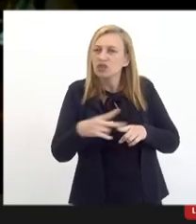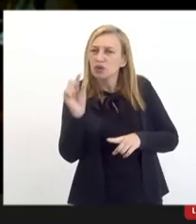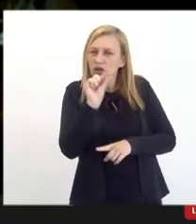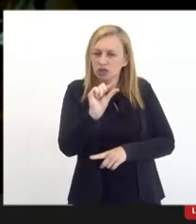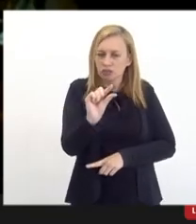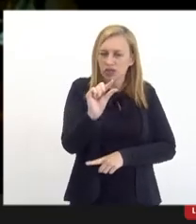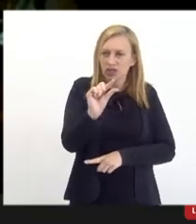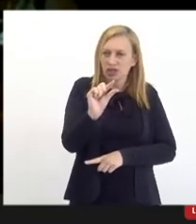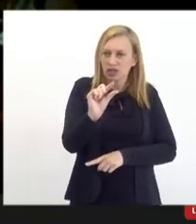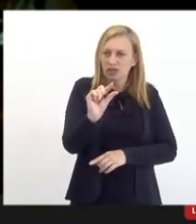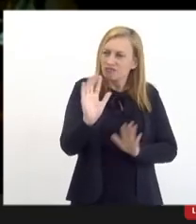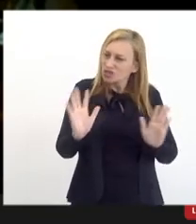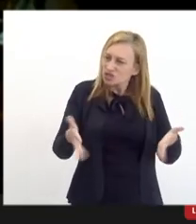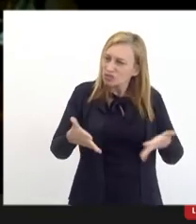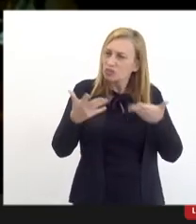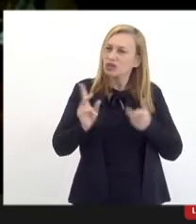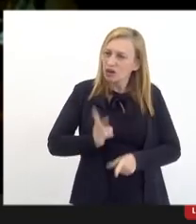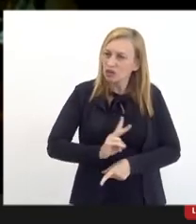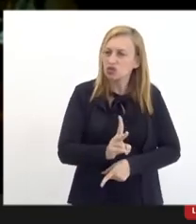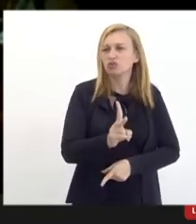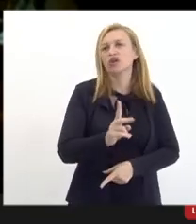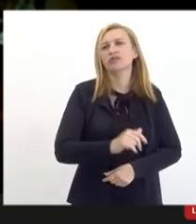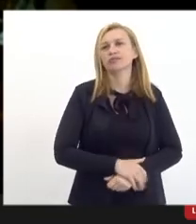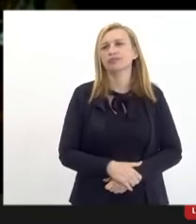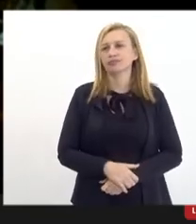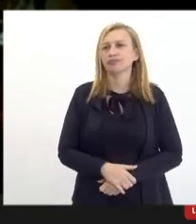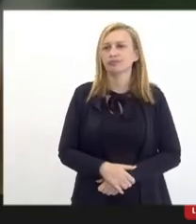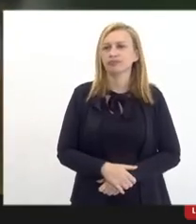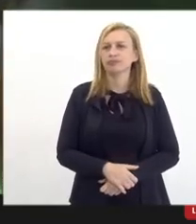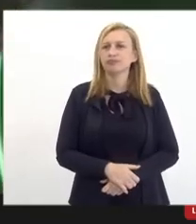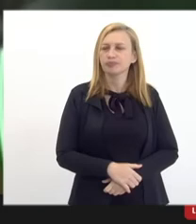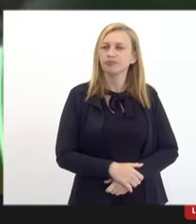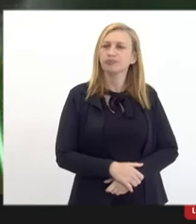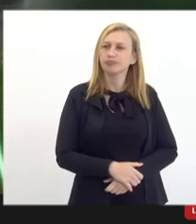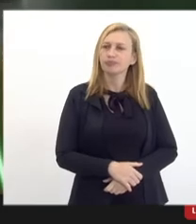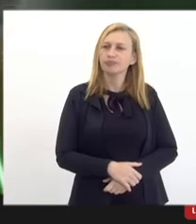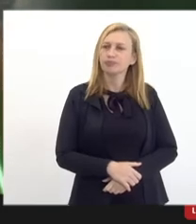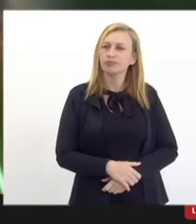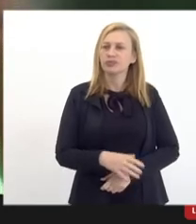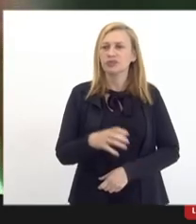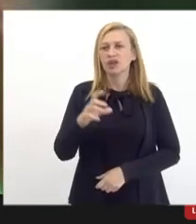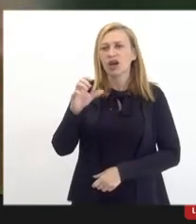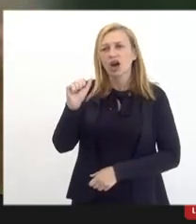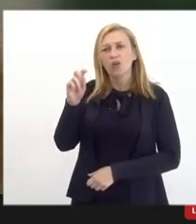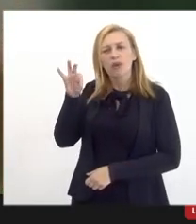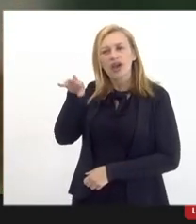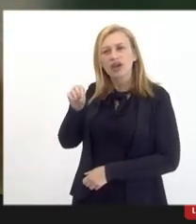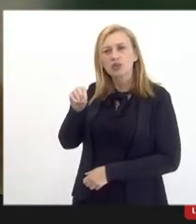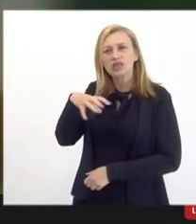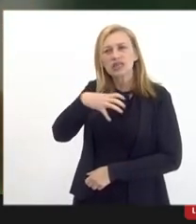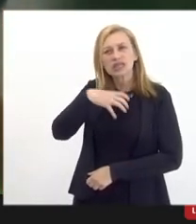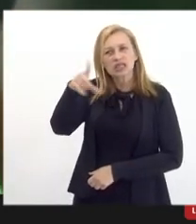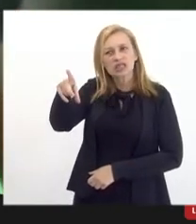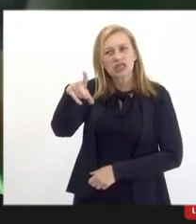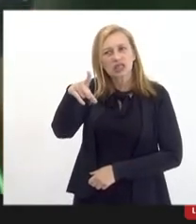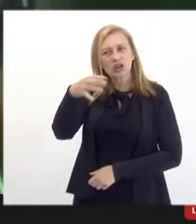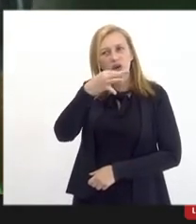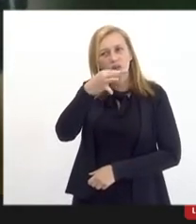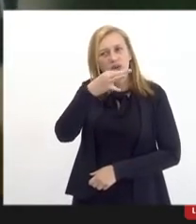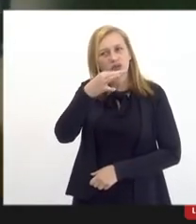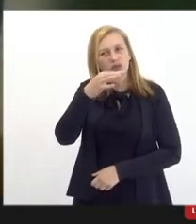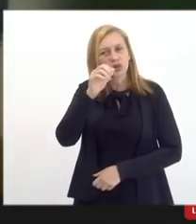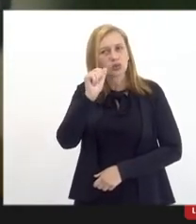e estimula a gente a continuar. O Alberto, nesse sentido aí, a sugestão do